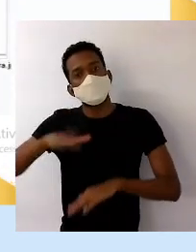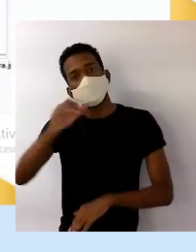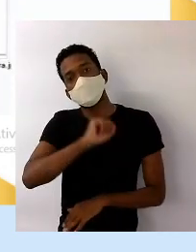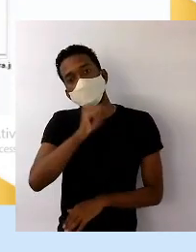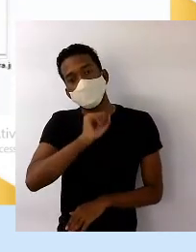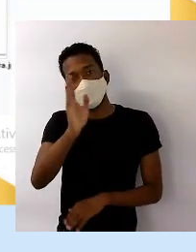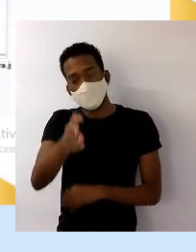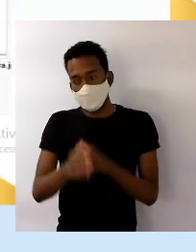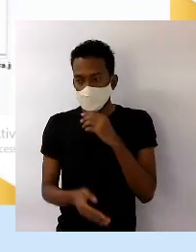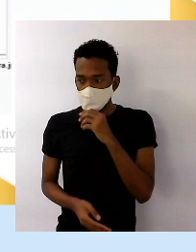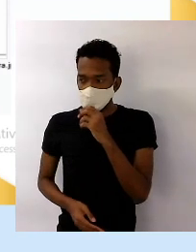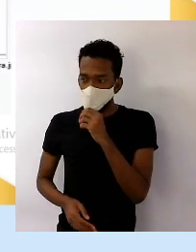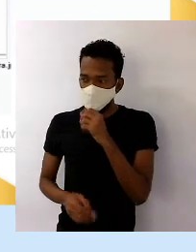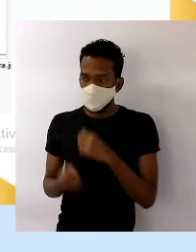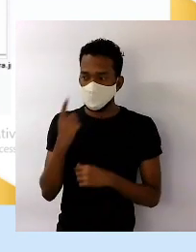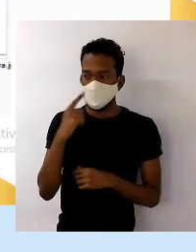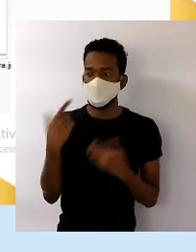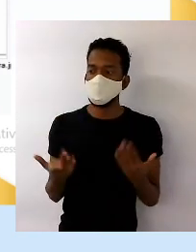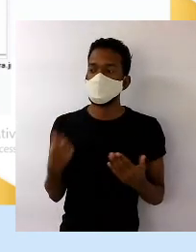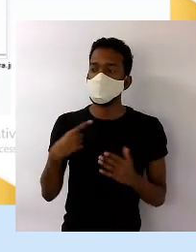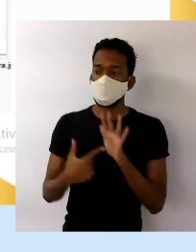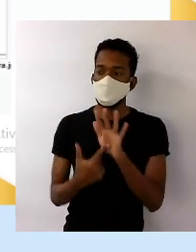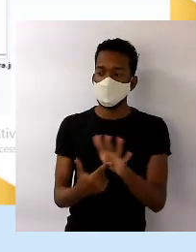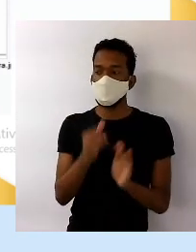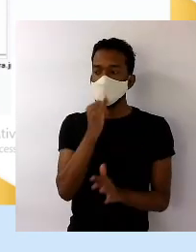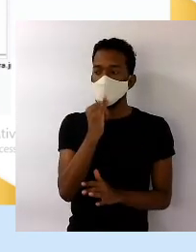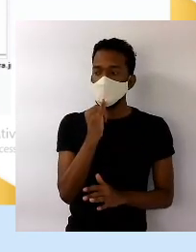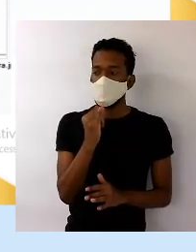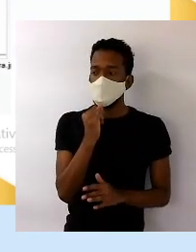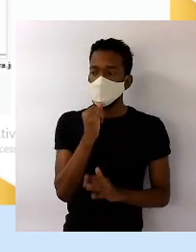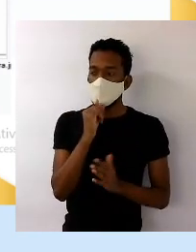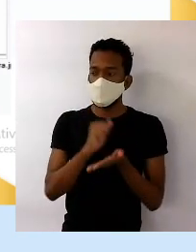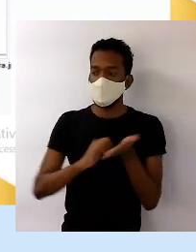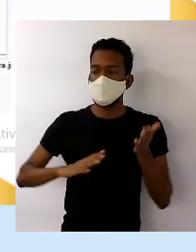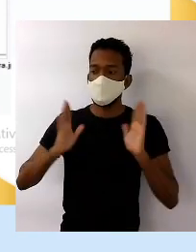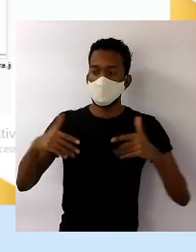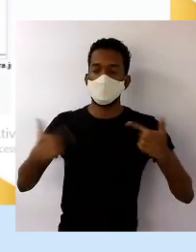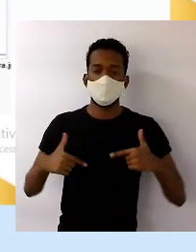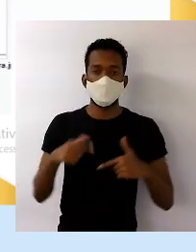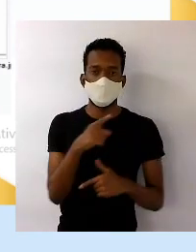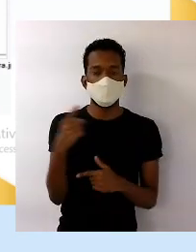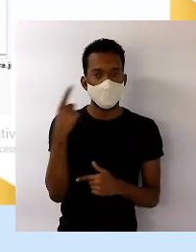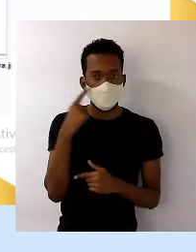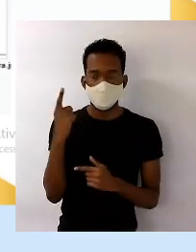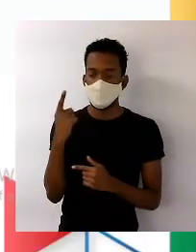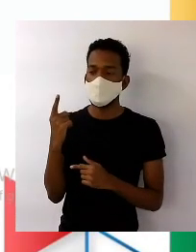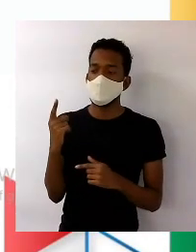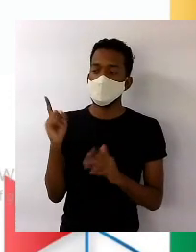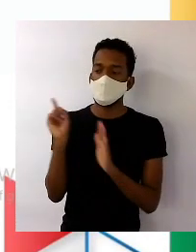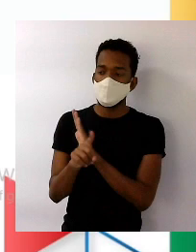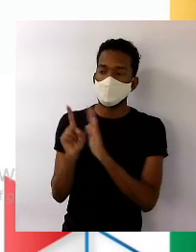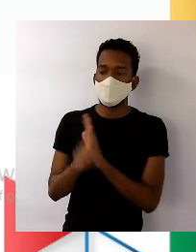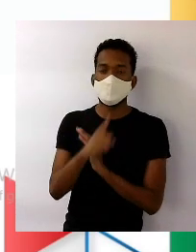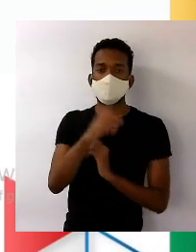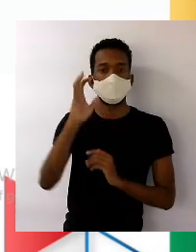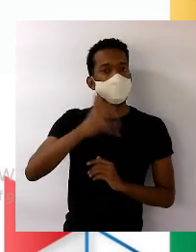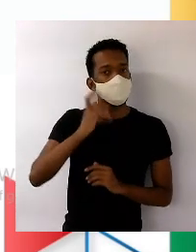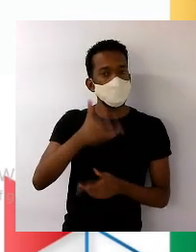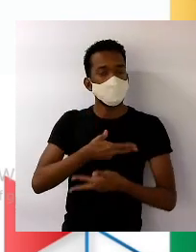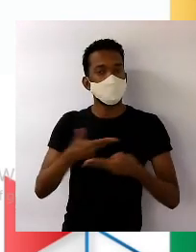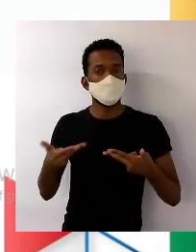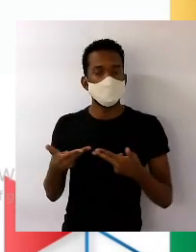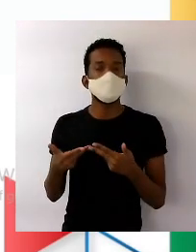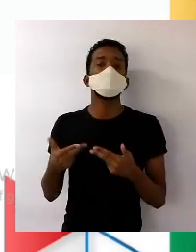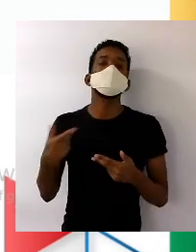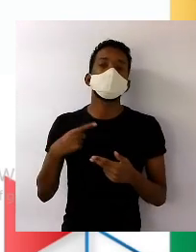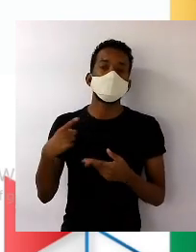Aí, ó, deixei um exercício aqui para vocês com as questões, para vocês resolverem, questões